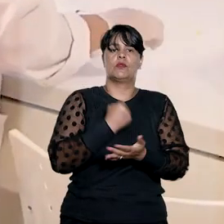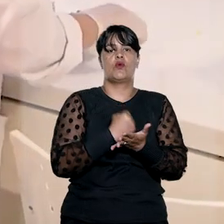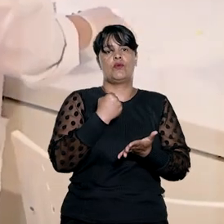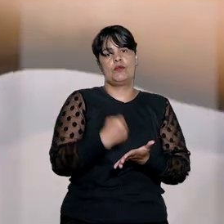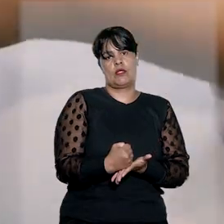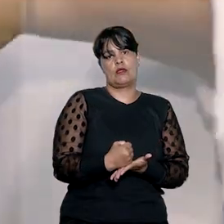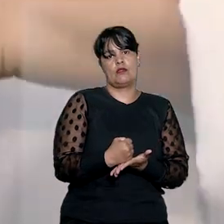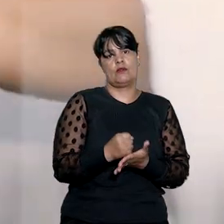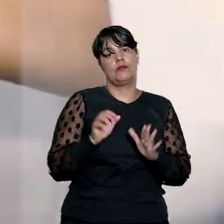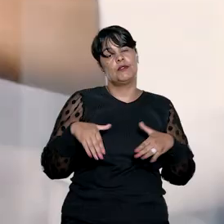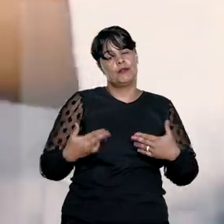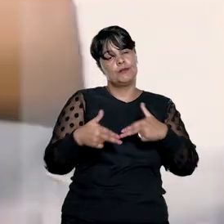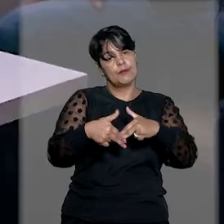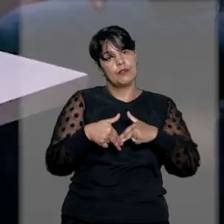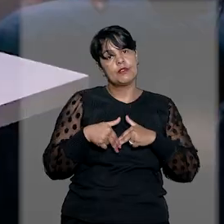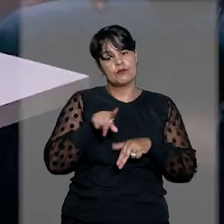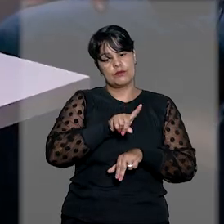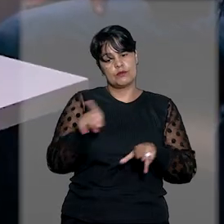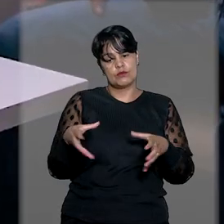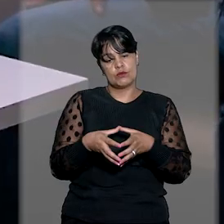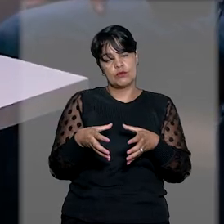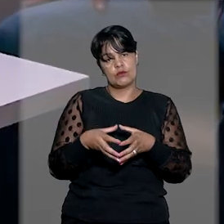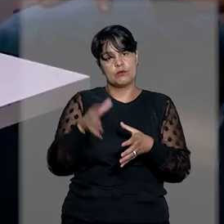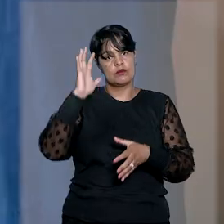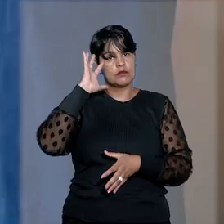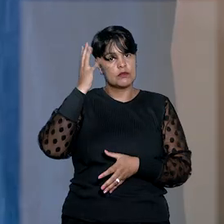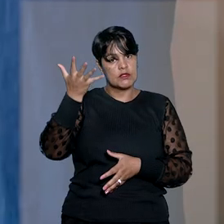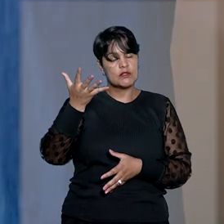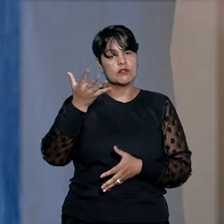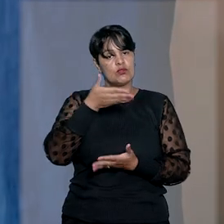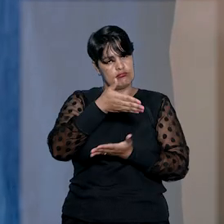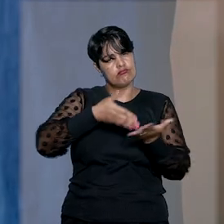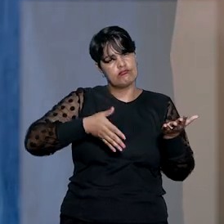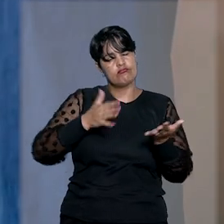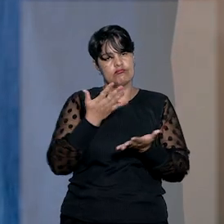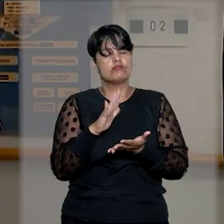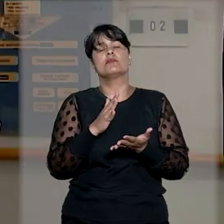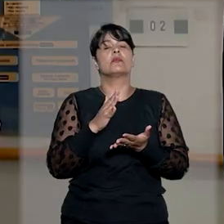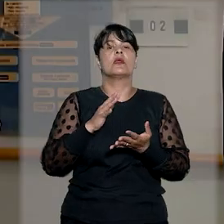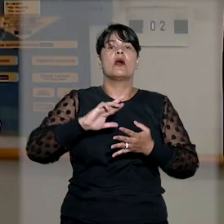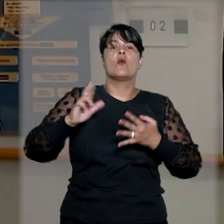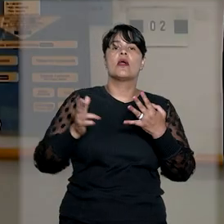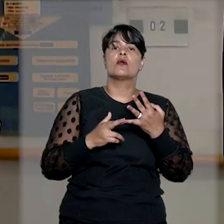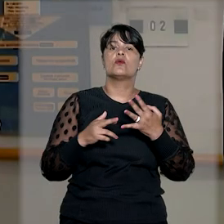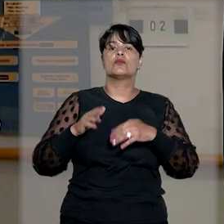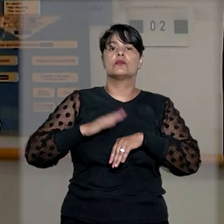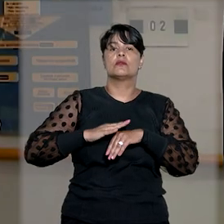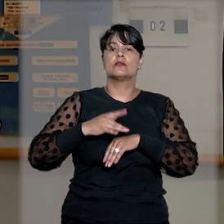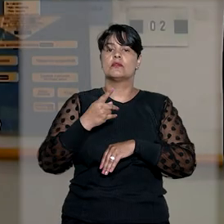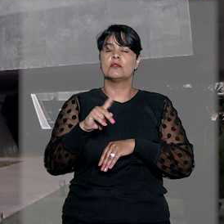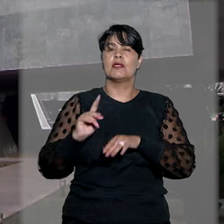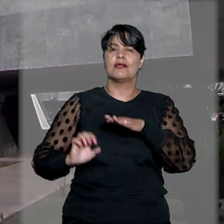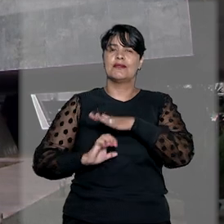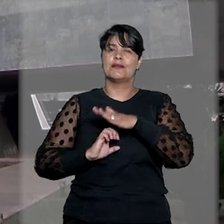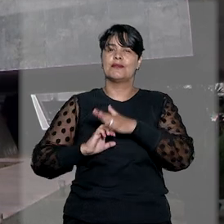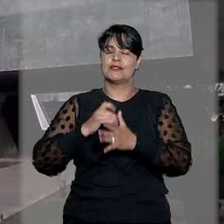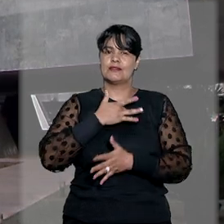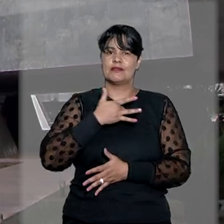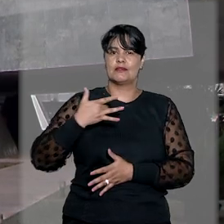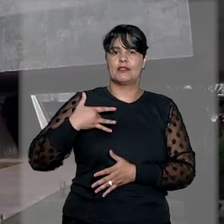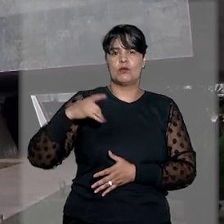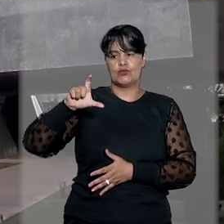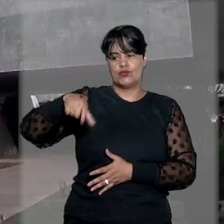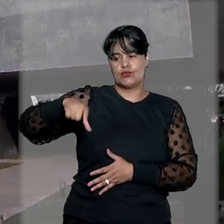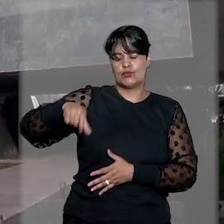contrato. Com esse entendimento, a turma deu parcial provimento ao recurso especial de uma operadora de plano de saúde que